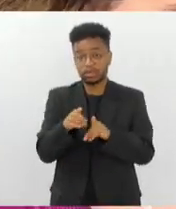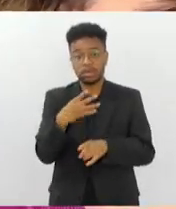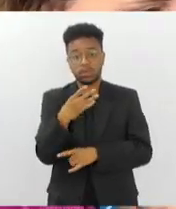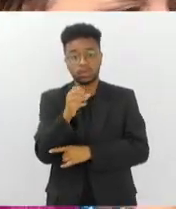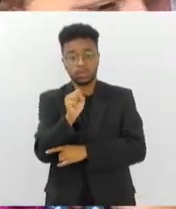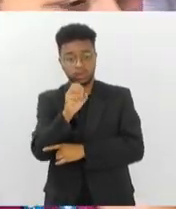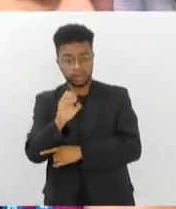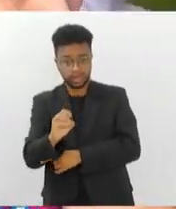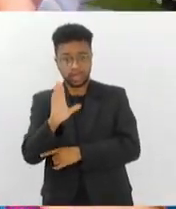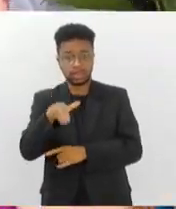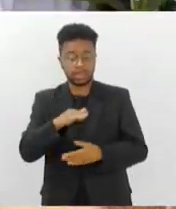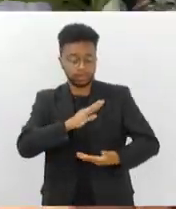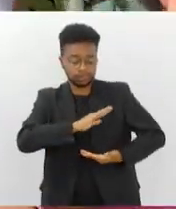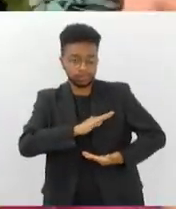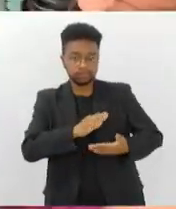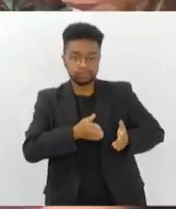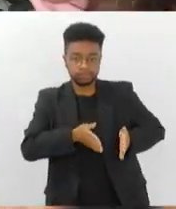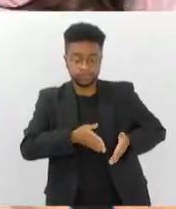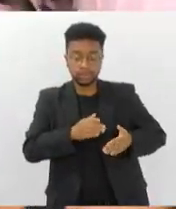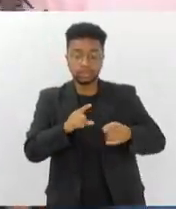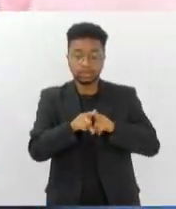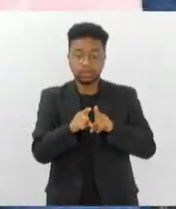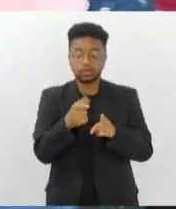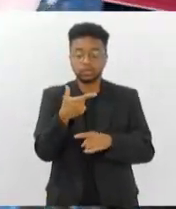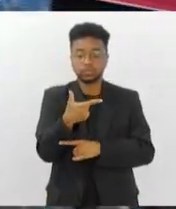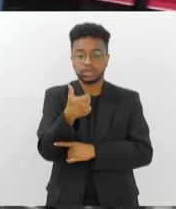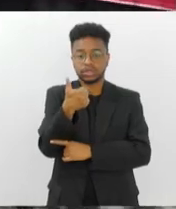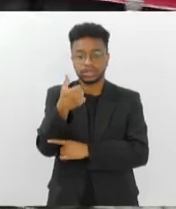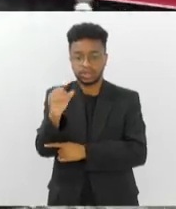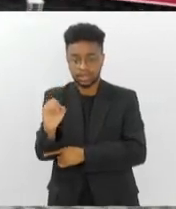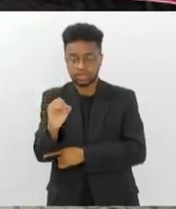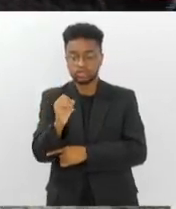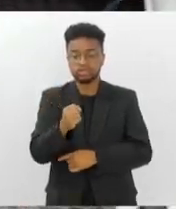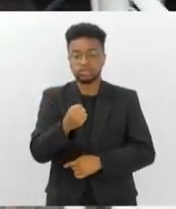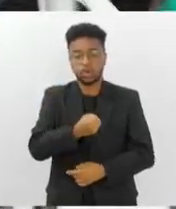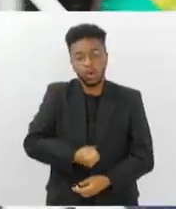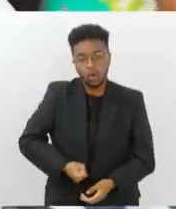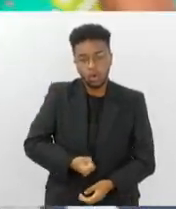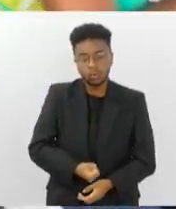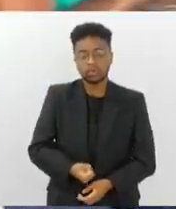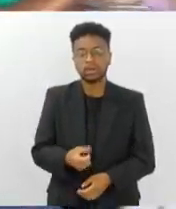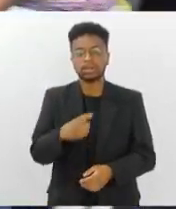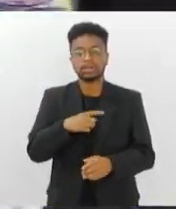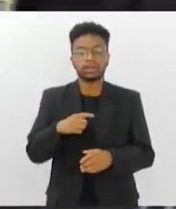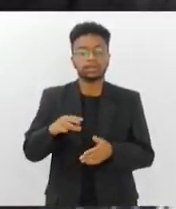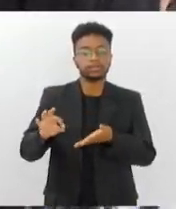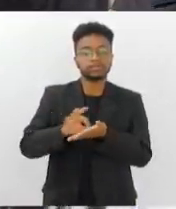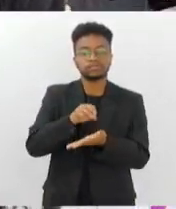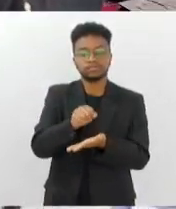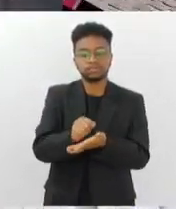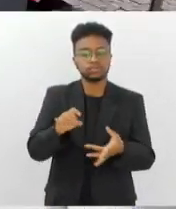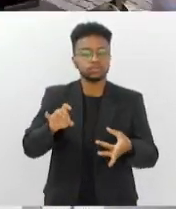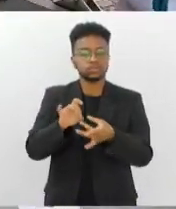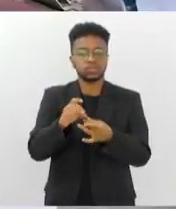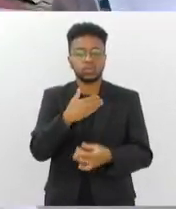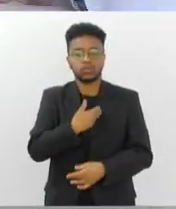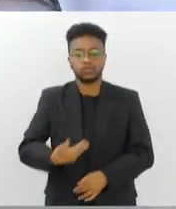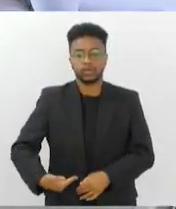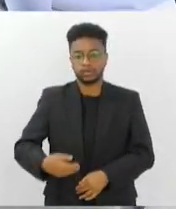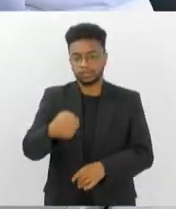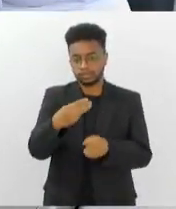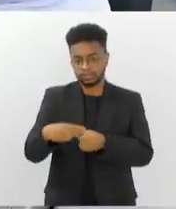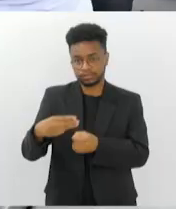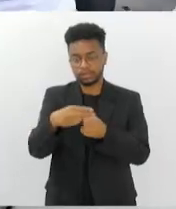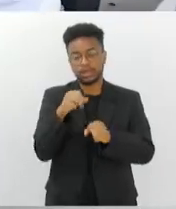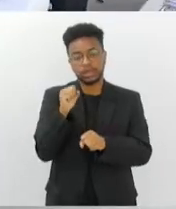mamografias e 210 ultrassonografias. O agendamento é feito pelo governo municipal, respeitando a